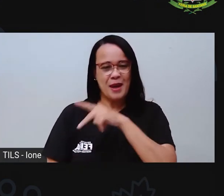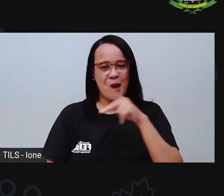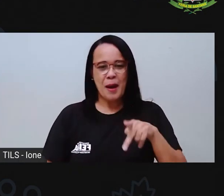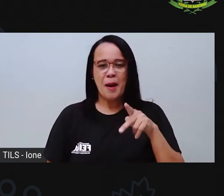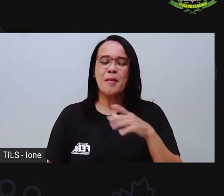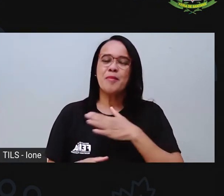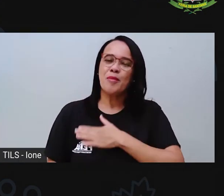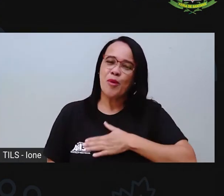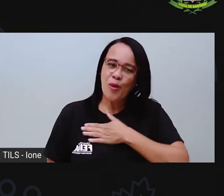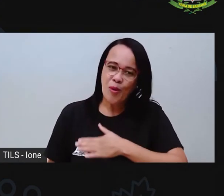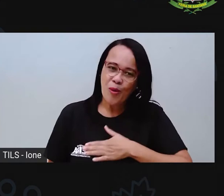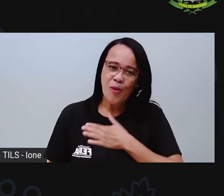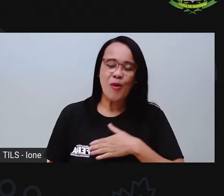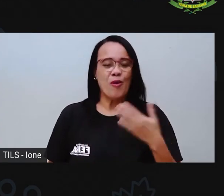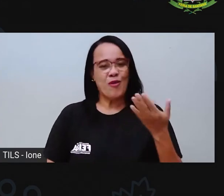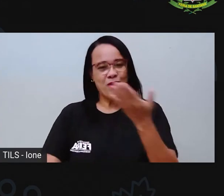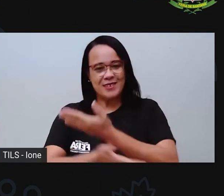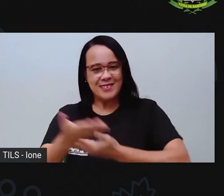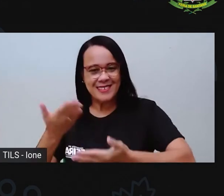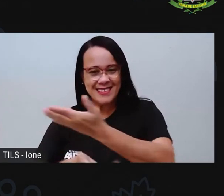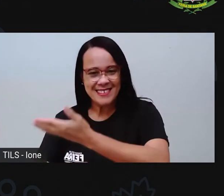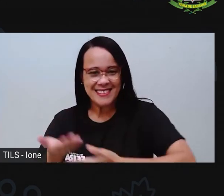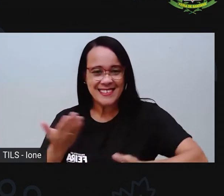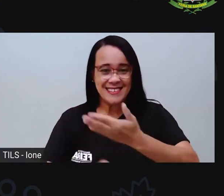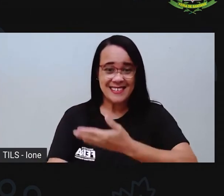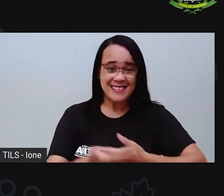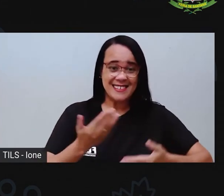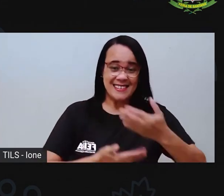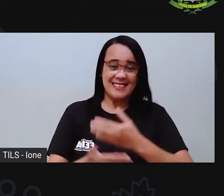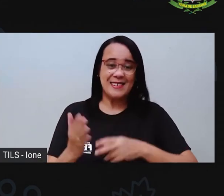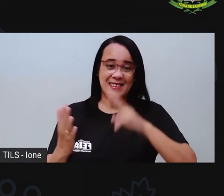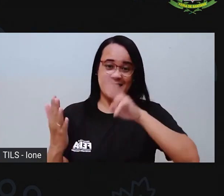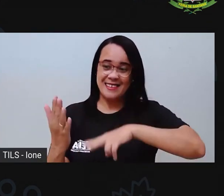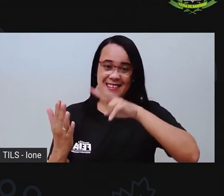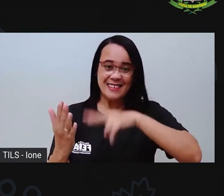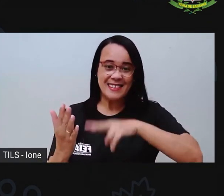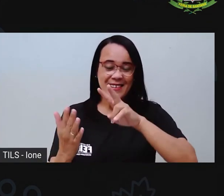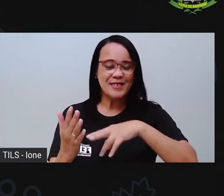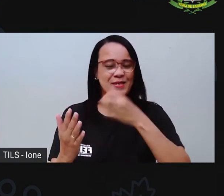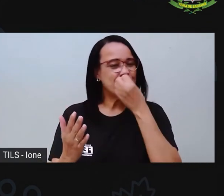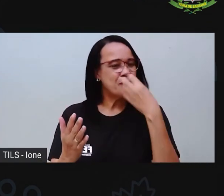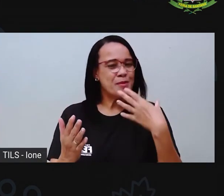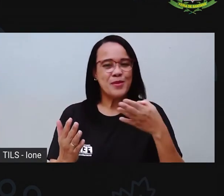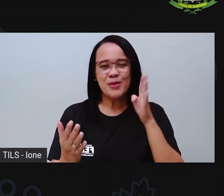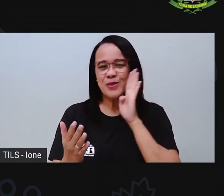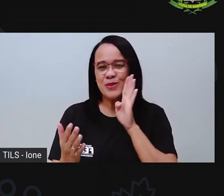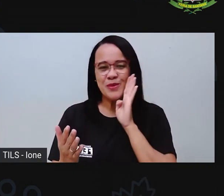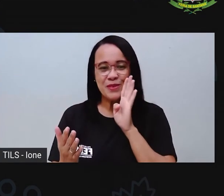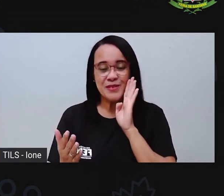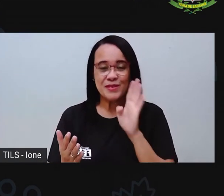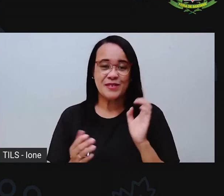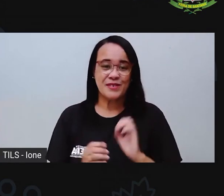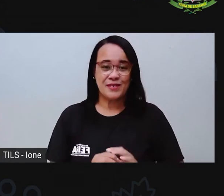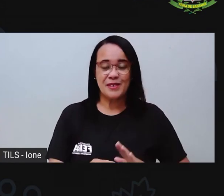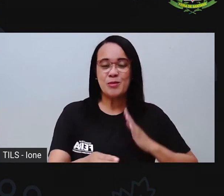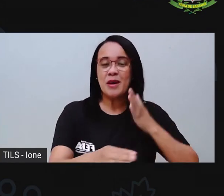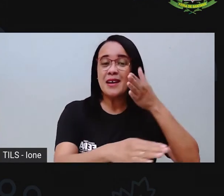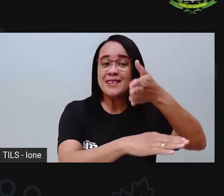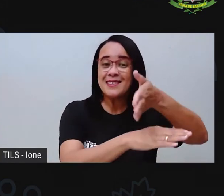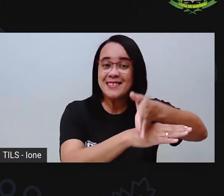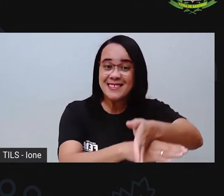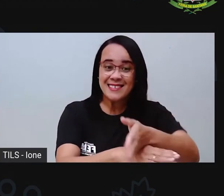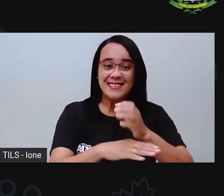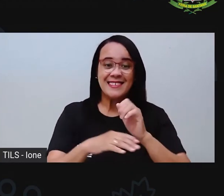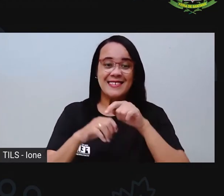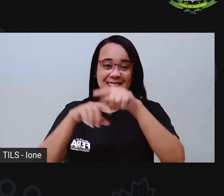compartilhar com vocês uma leitura, né? Fazer uma leitura de leite, para vocês entrarem aí no ambiente de uma sala de aula,